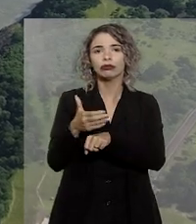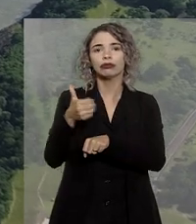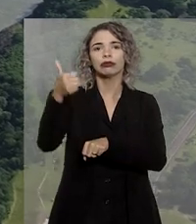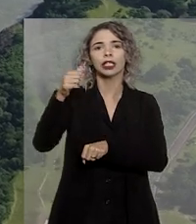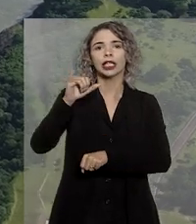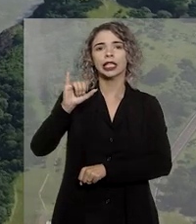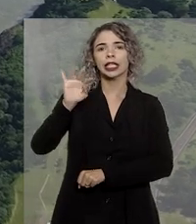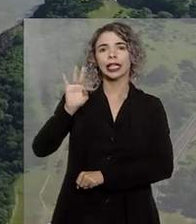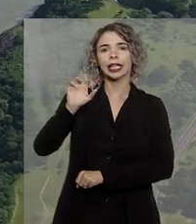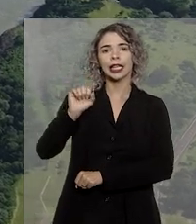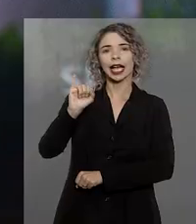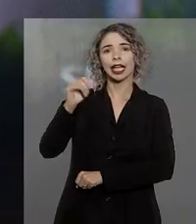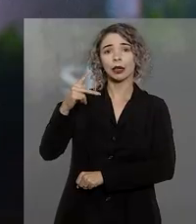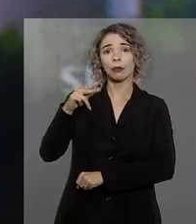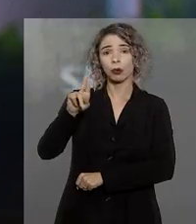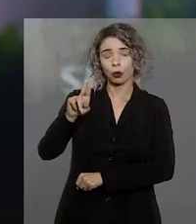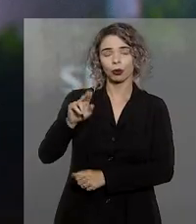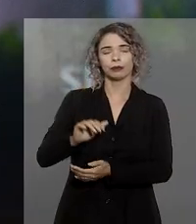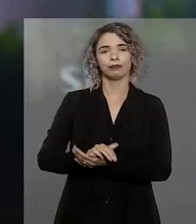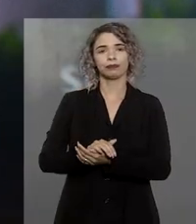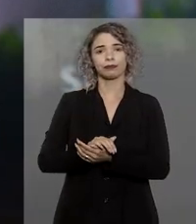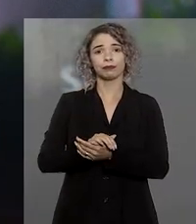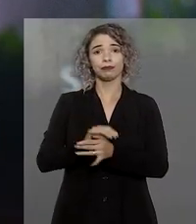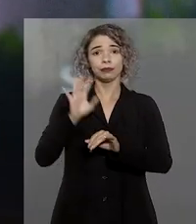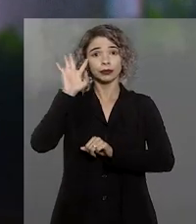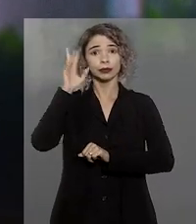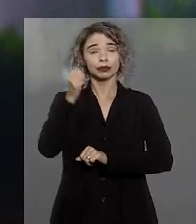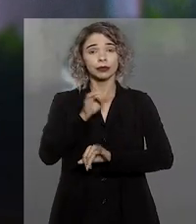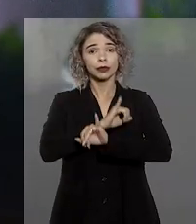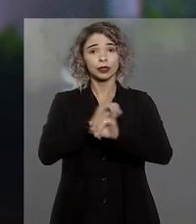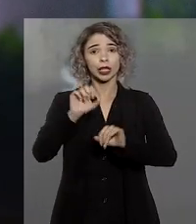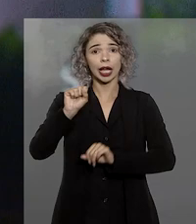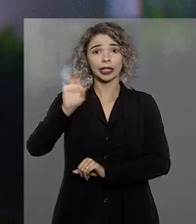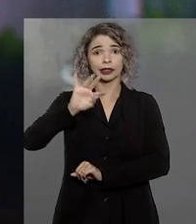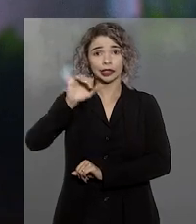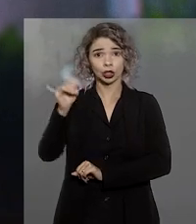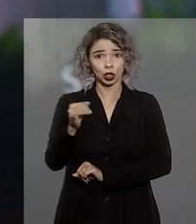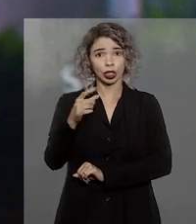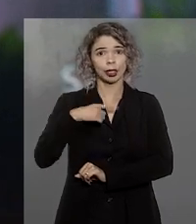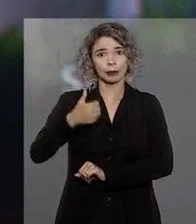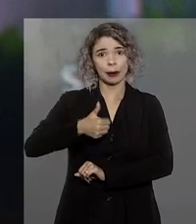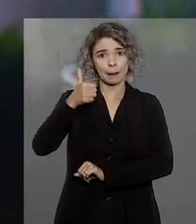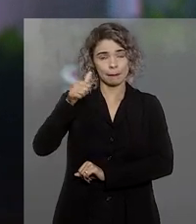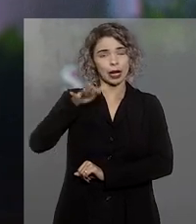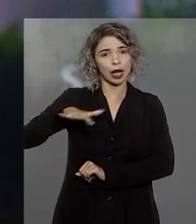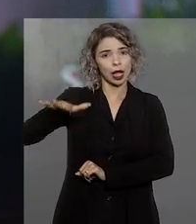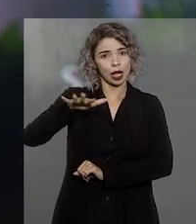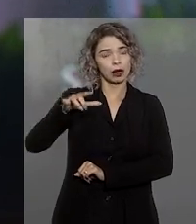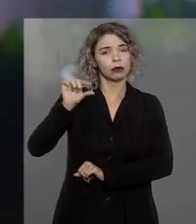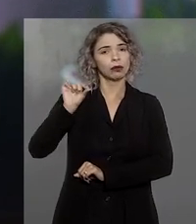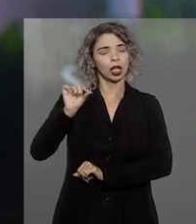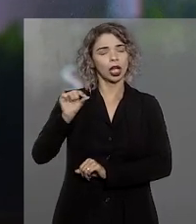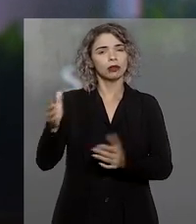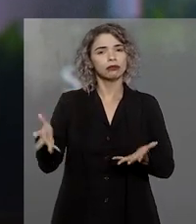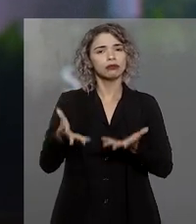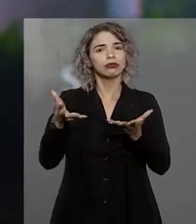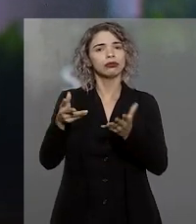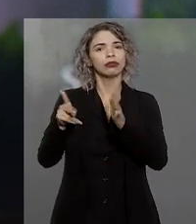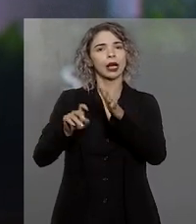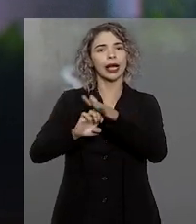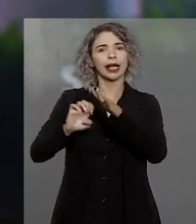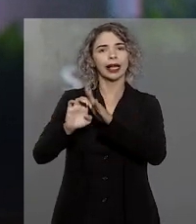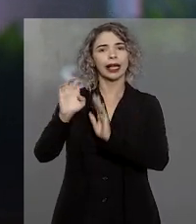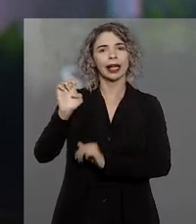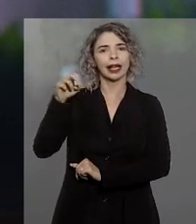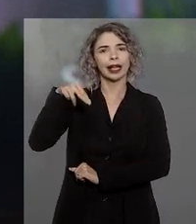de otimização de Itaipu. A liminar havia sido concedida pelo Tribunal Regional Federal da Primeira Região, que em favor da empresa